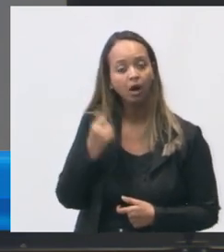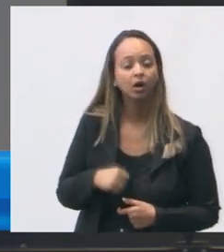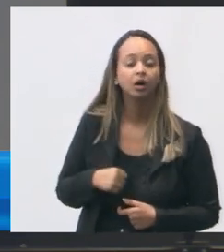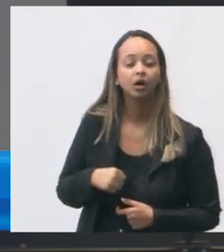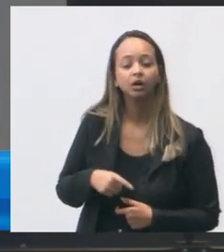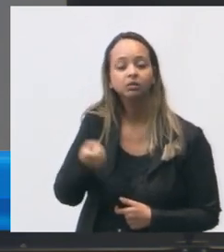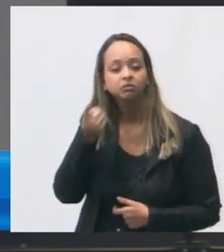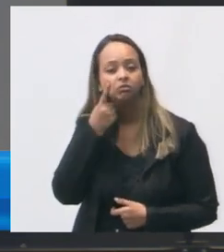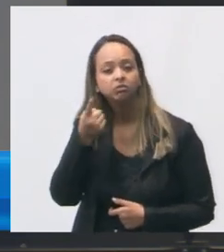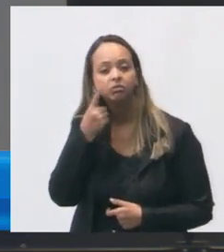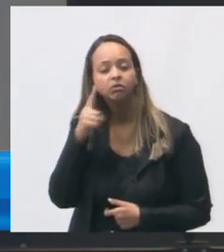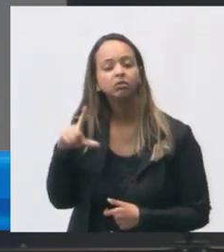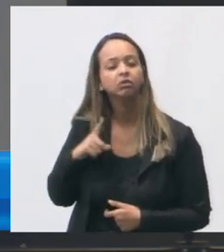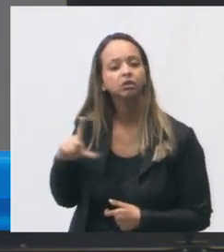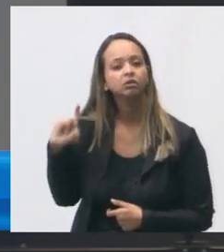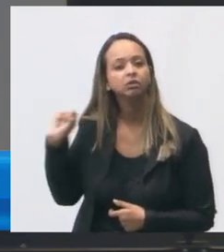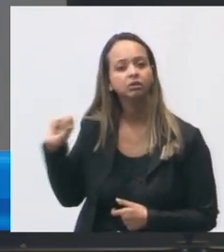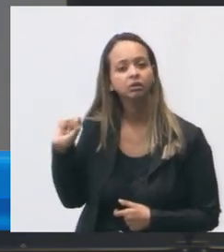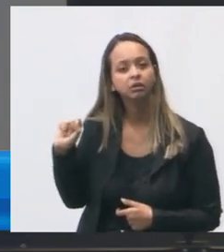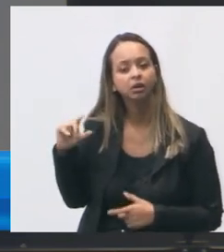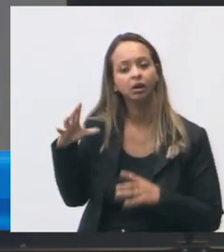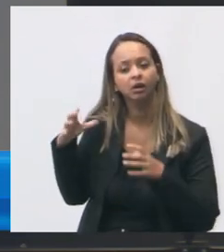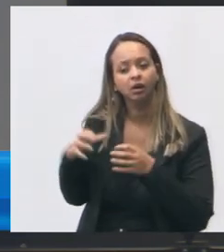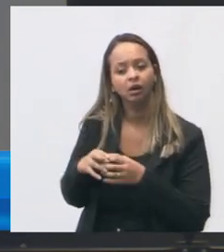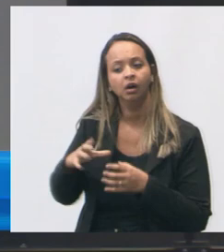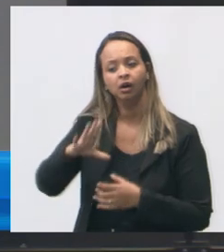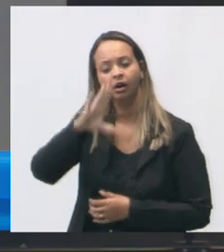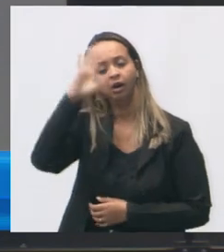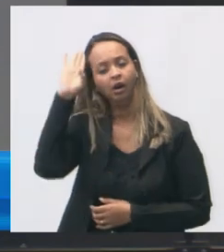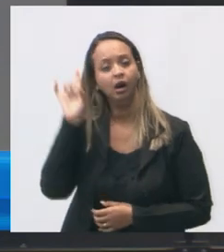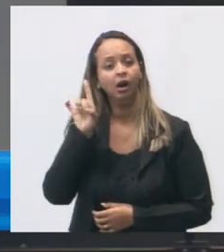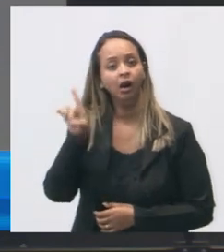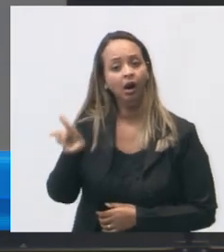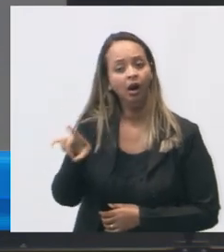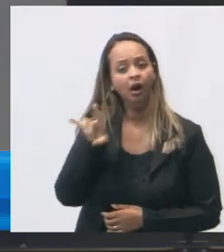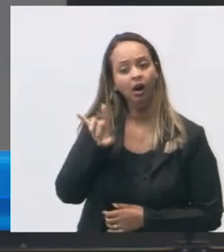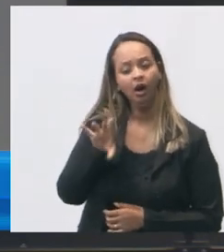identificar que tem alvará de cor bombeiro só a de consolação